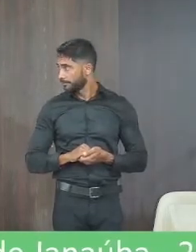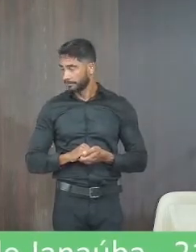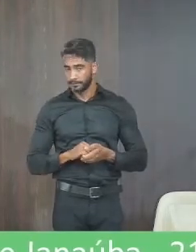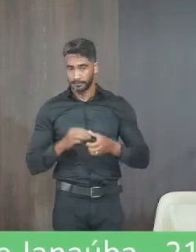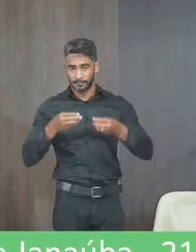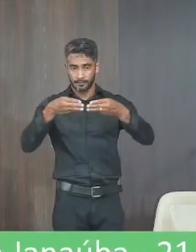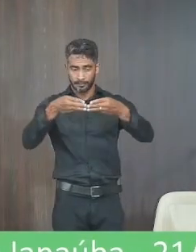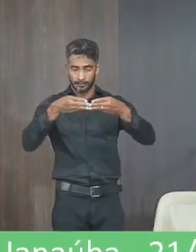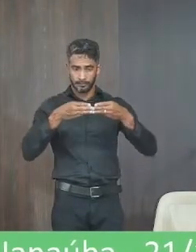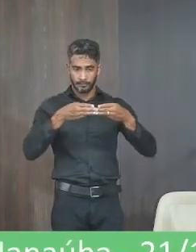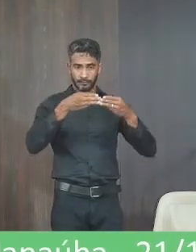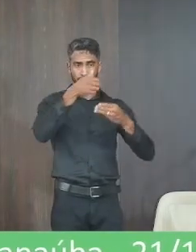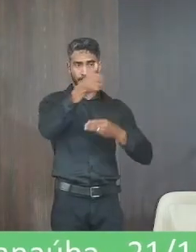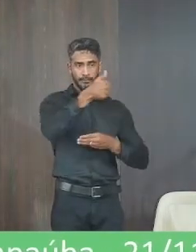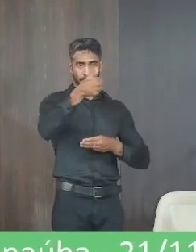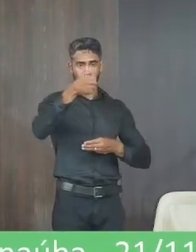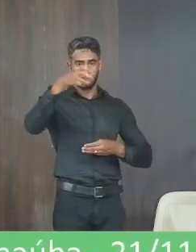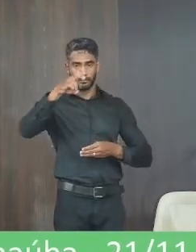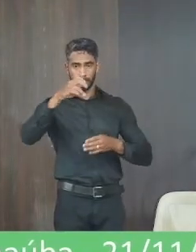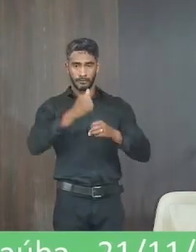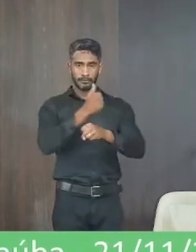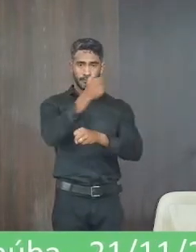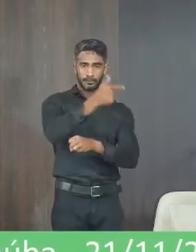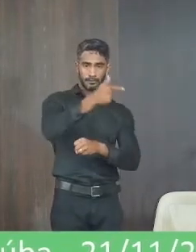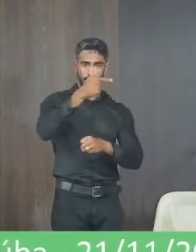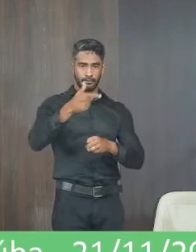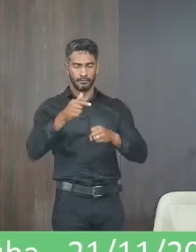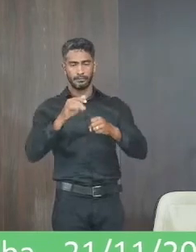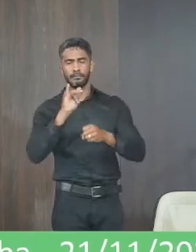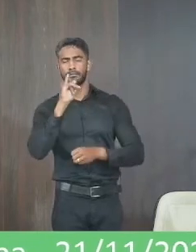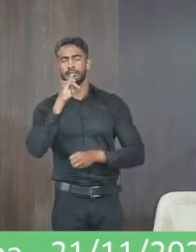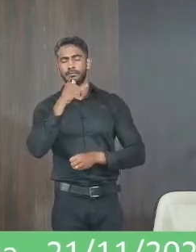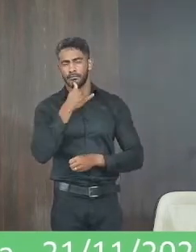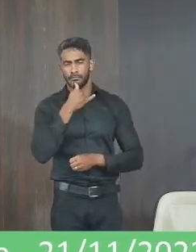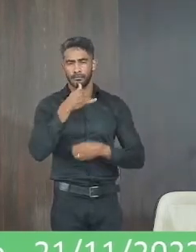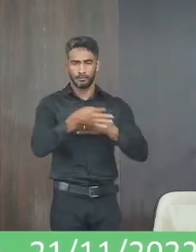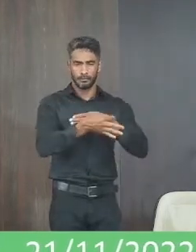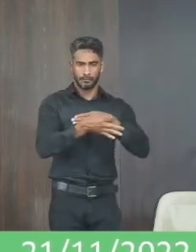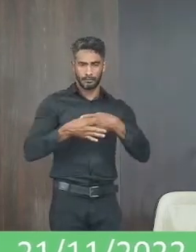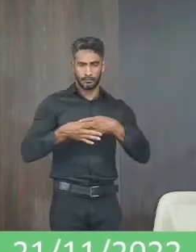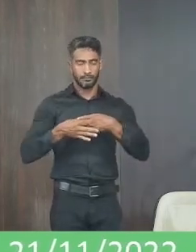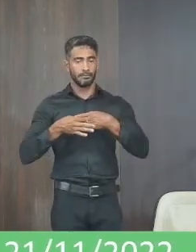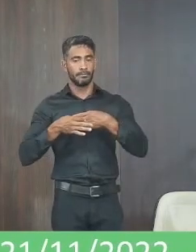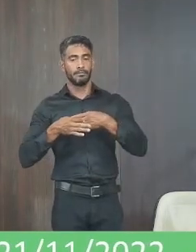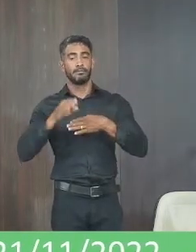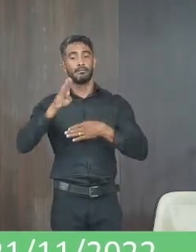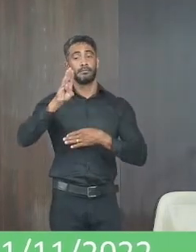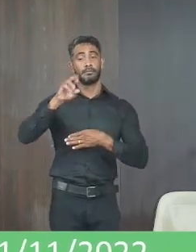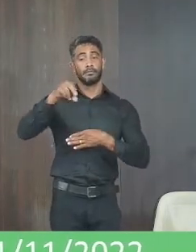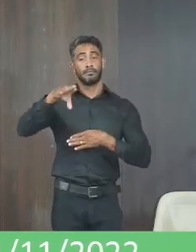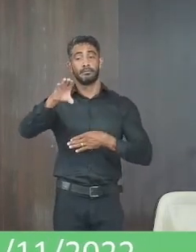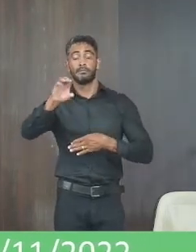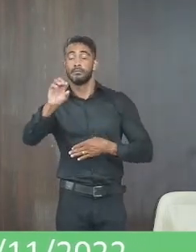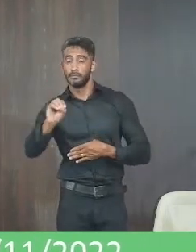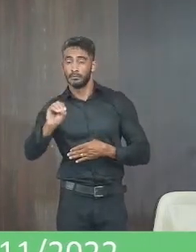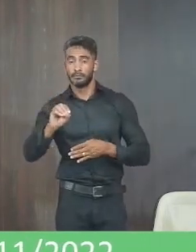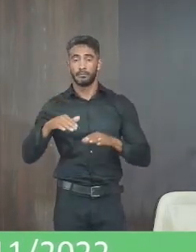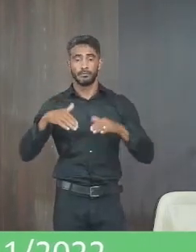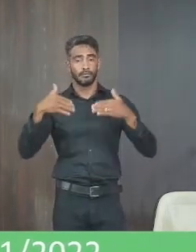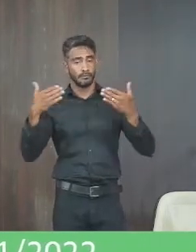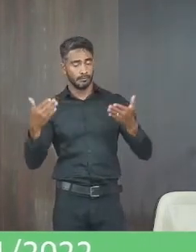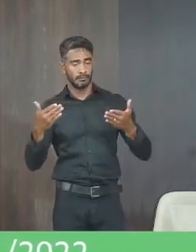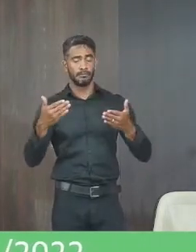moção 115 2022 voto de pesar autoria o vereador Bruno Henrique Oliveira Mendes